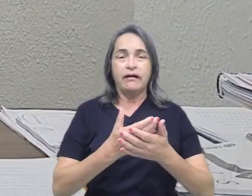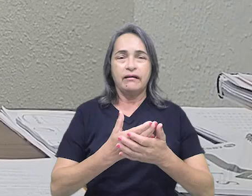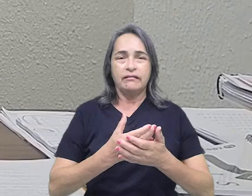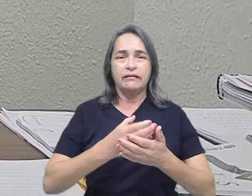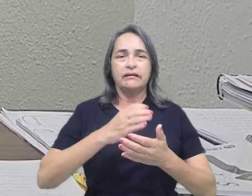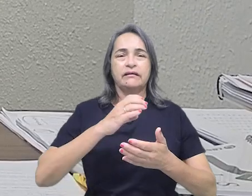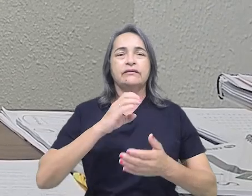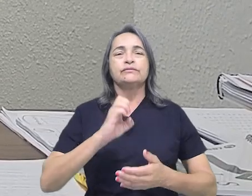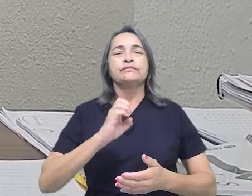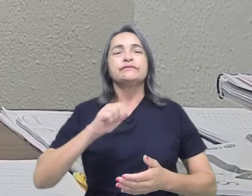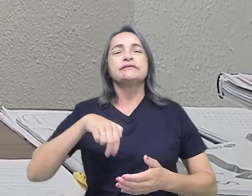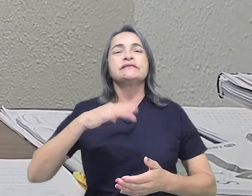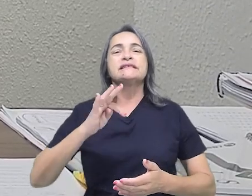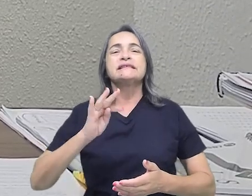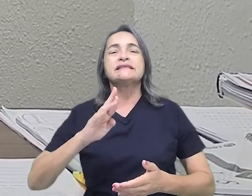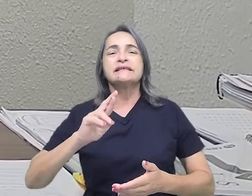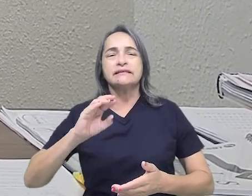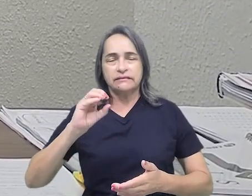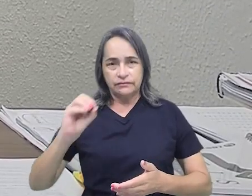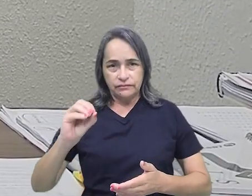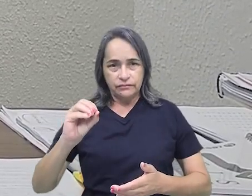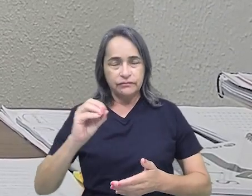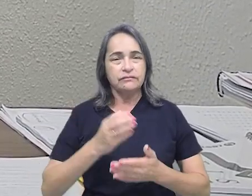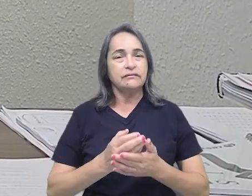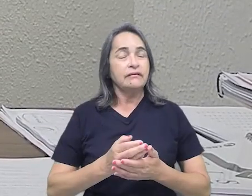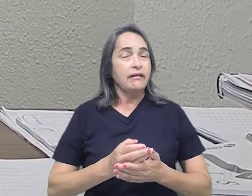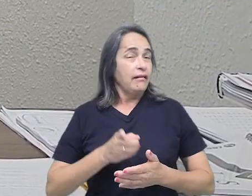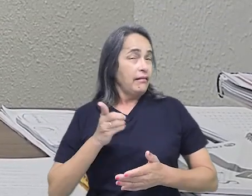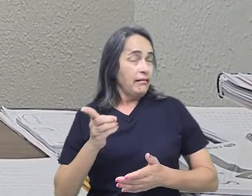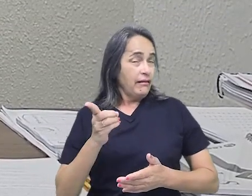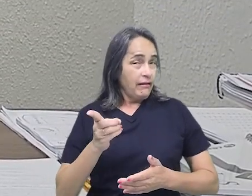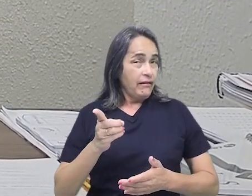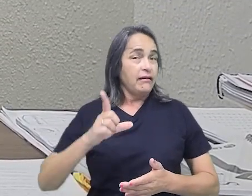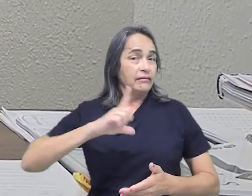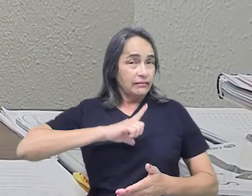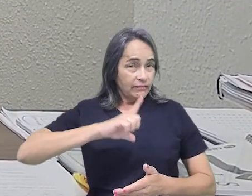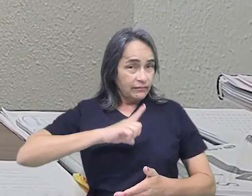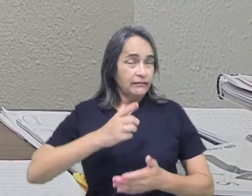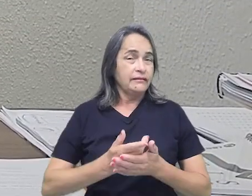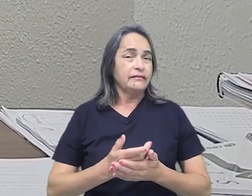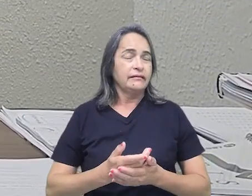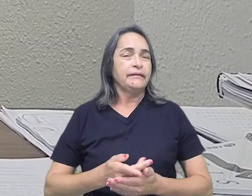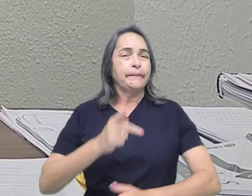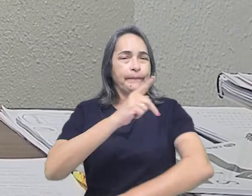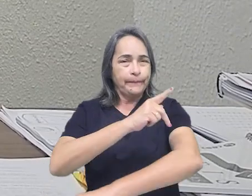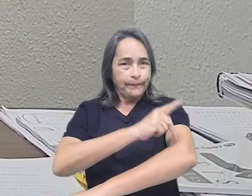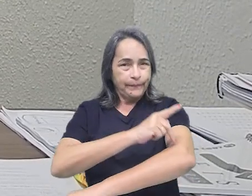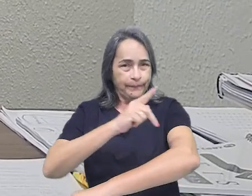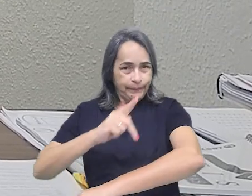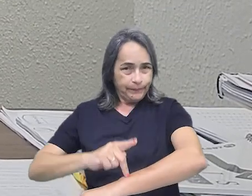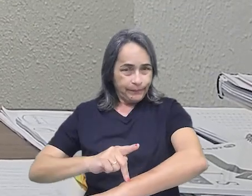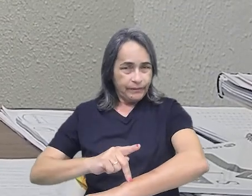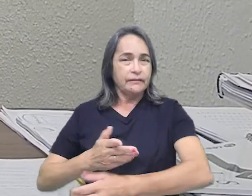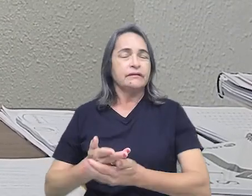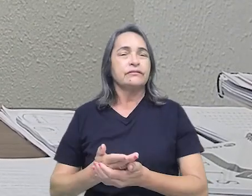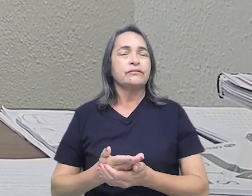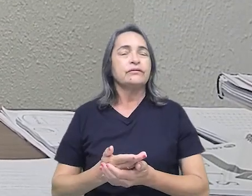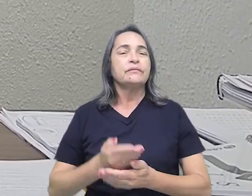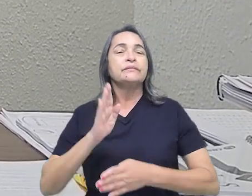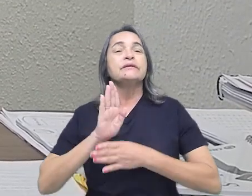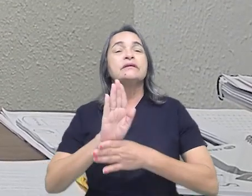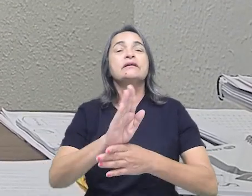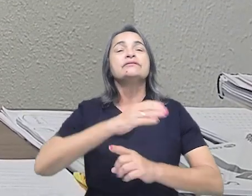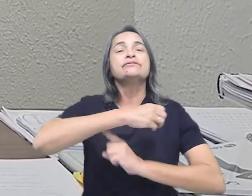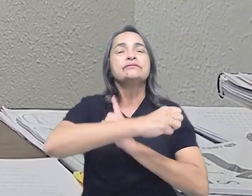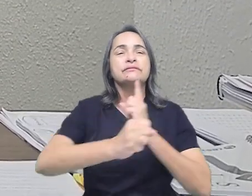Lá tem uma equipe de pedagogos, de assistente social e uma coordenadora